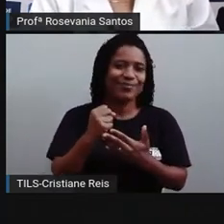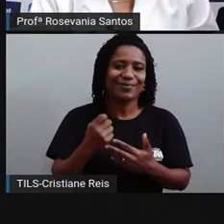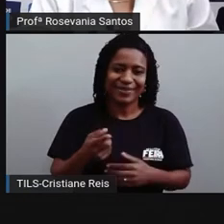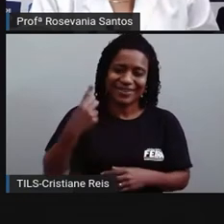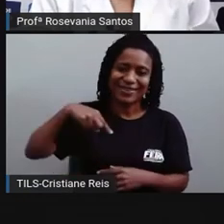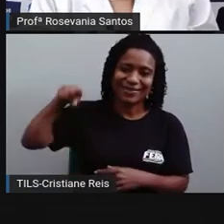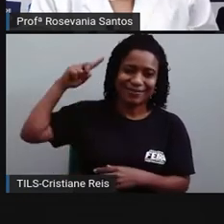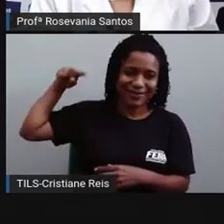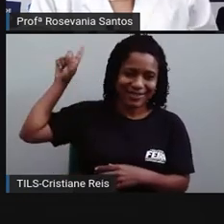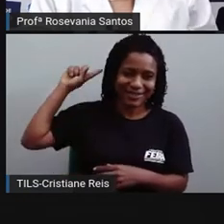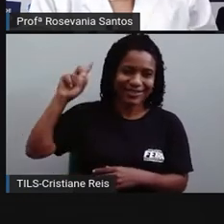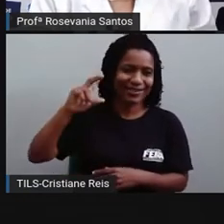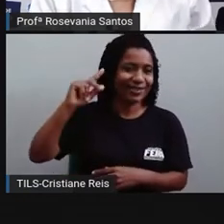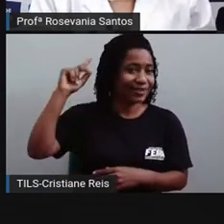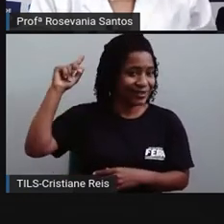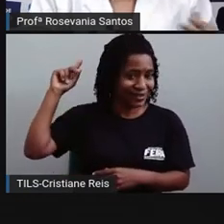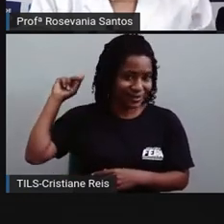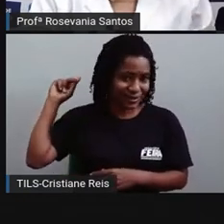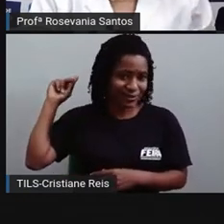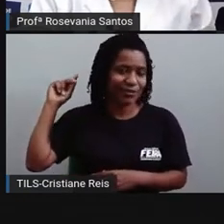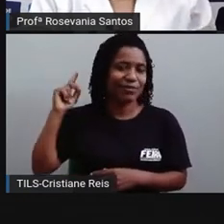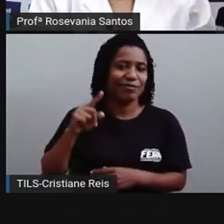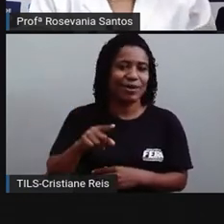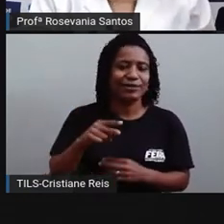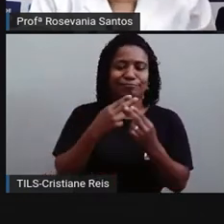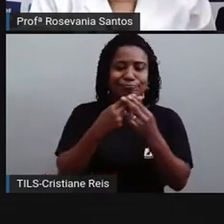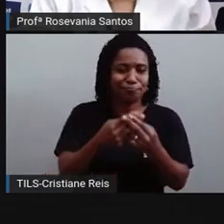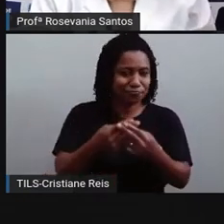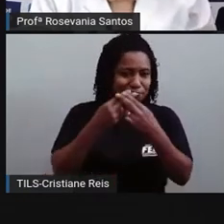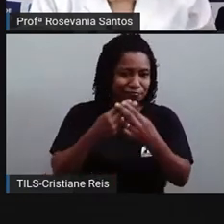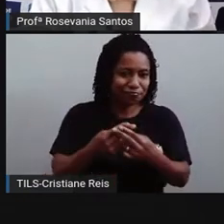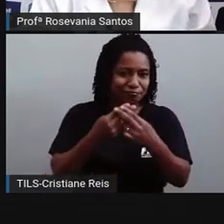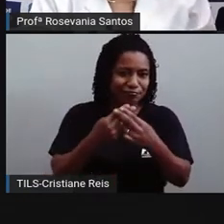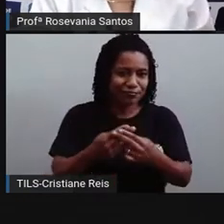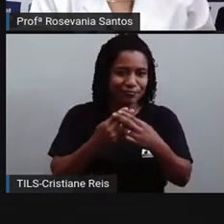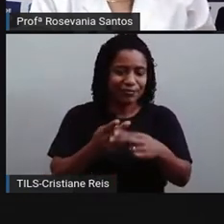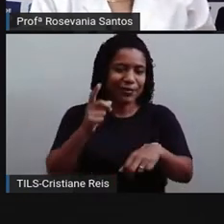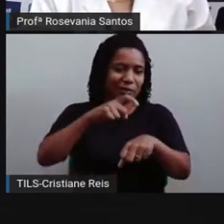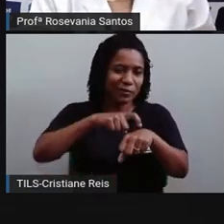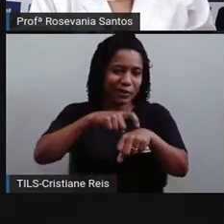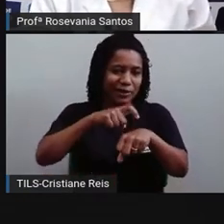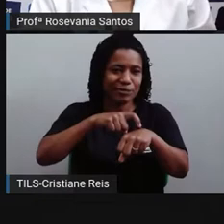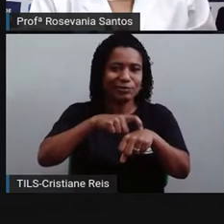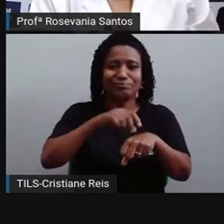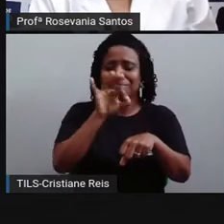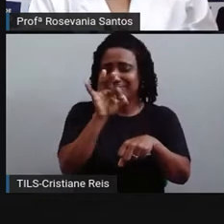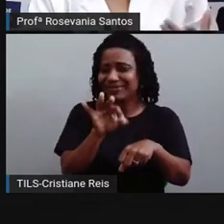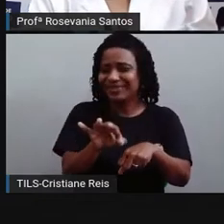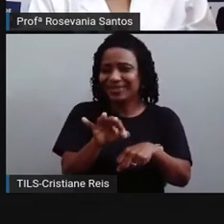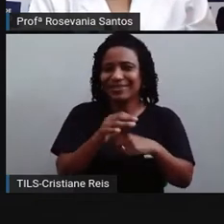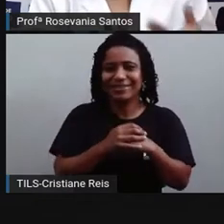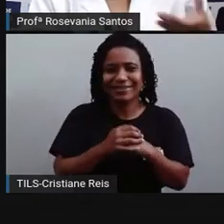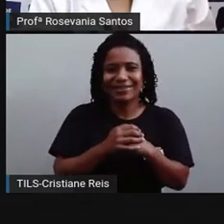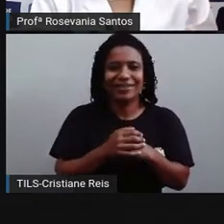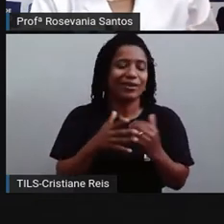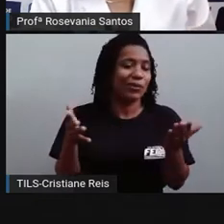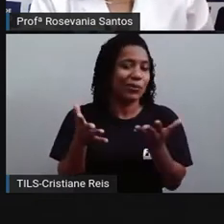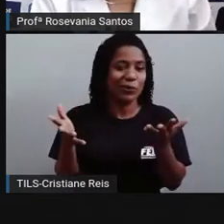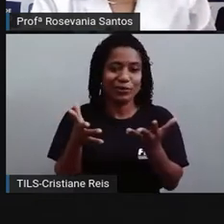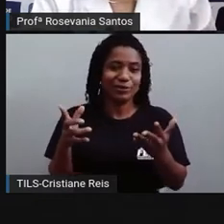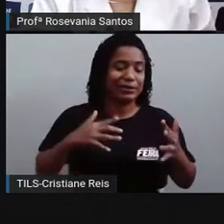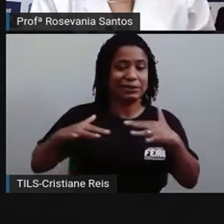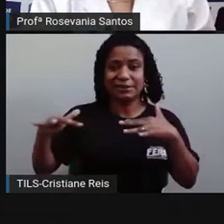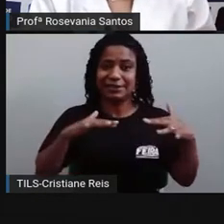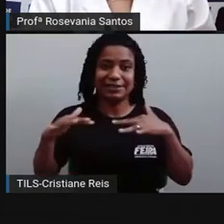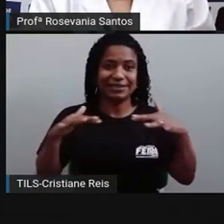de contar o tempo. Mas eles tinham bastante paciência e conseguiam contar direitinho, gente. Talvez a gente, no mundo agitado de hoje, é que não